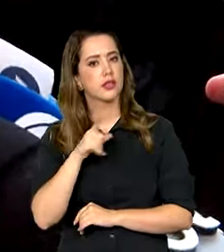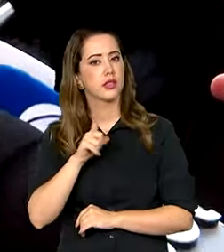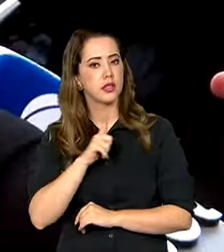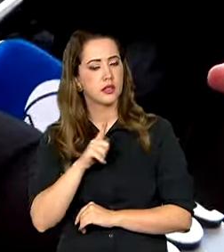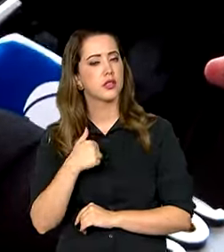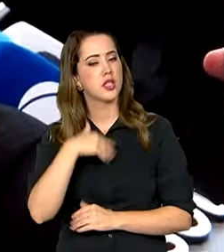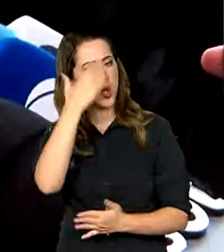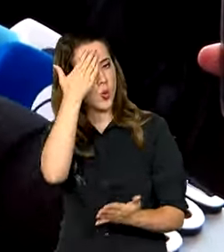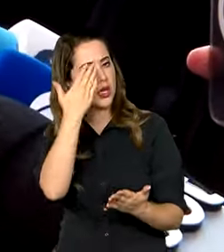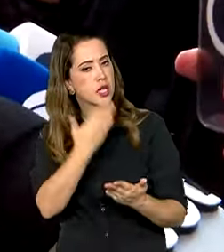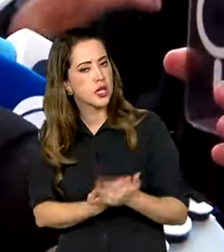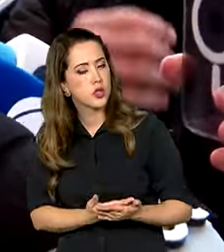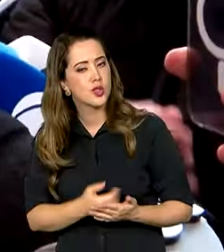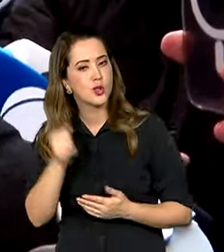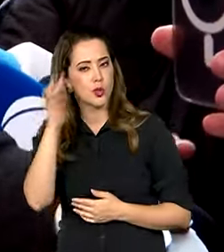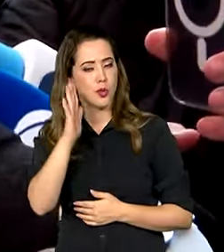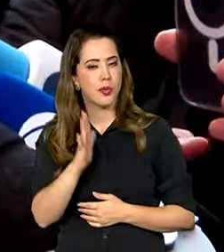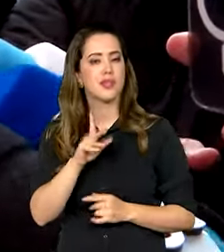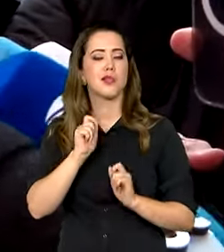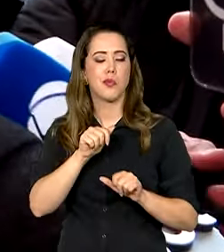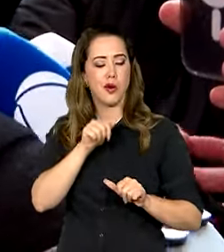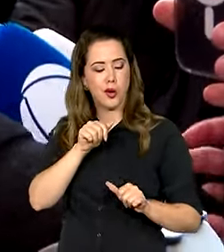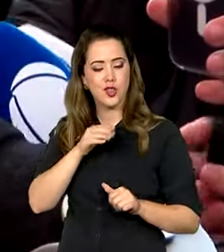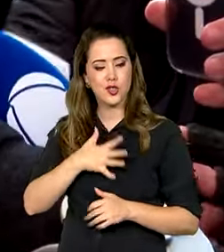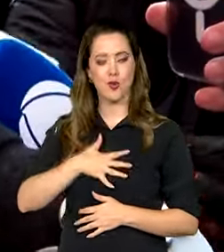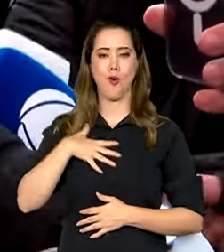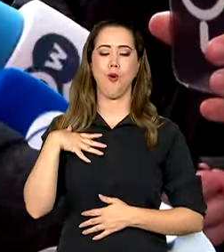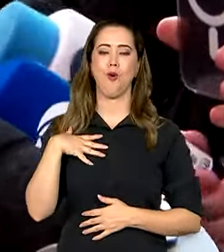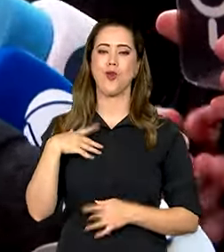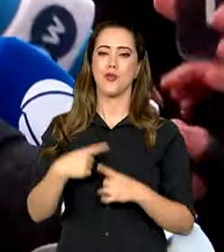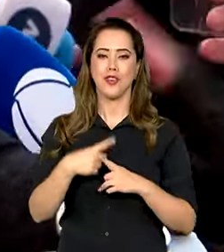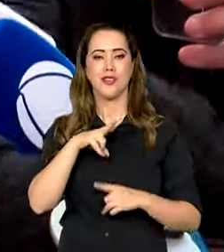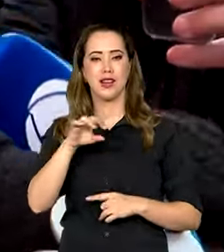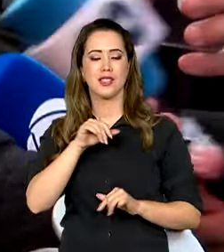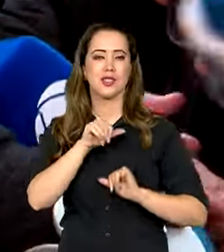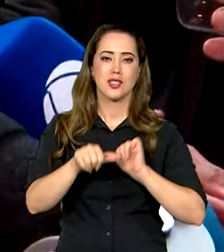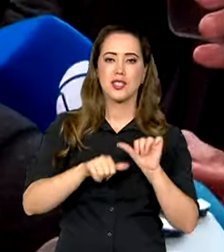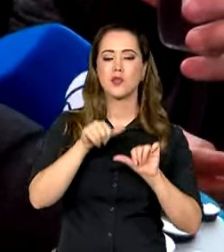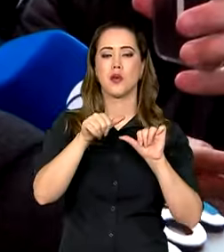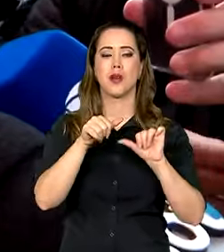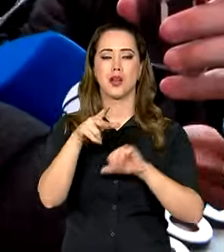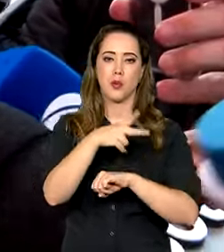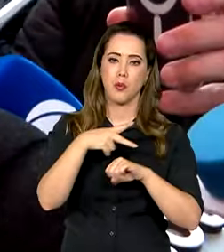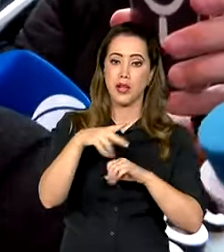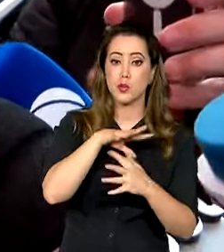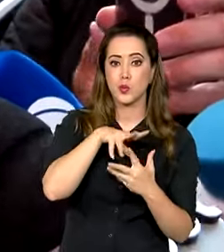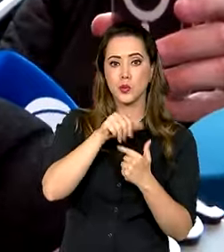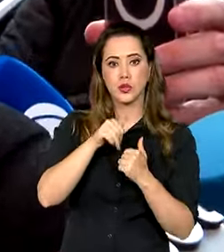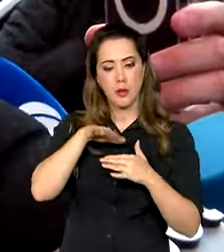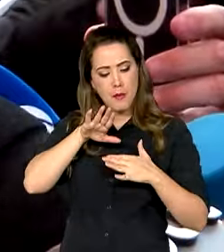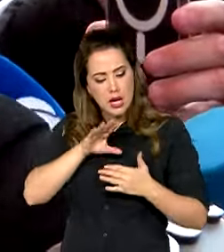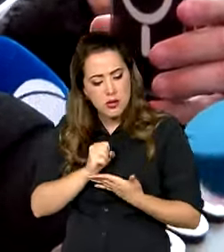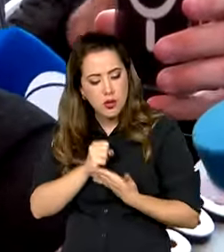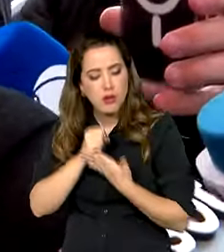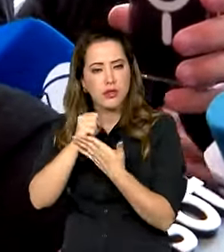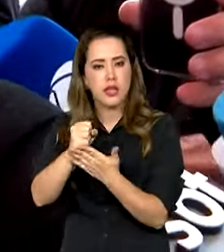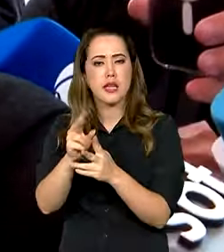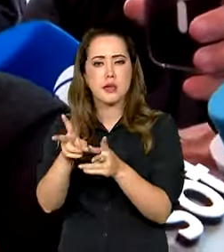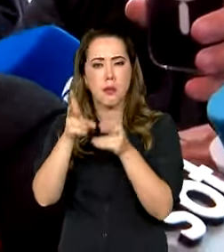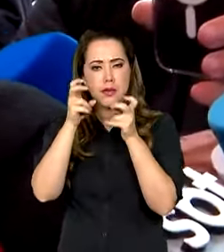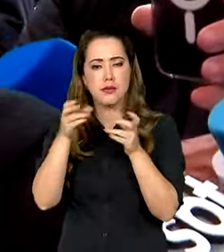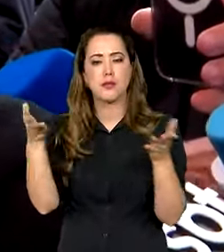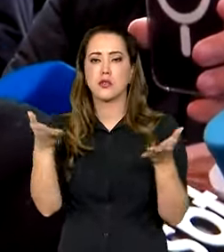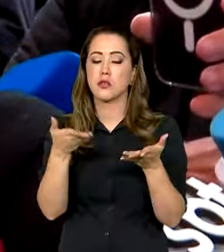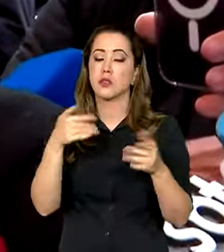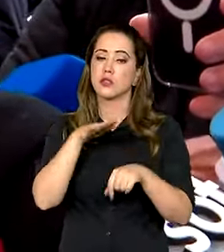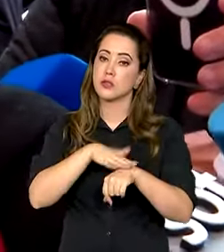pode ter o orgulho de se transformar no país do mundo que mais pode oferecer essa perspectiva para esse